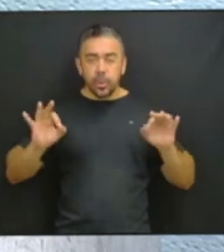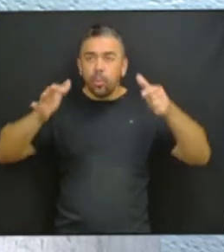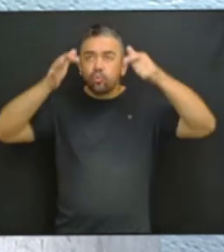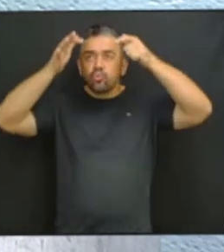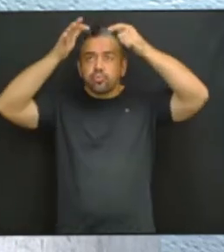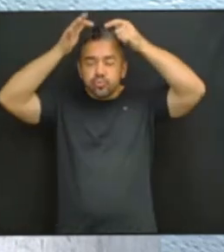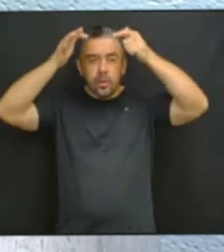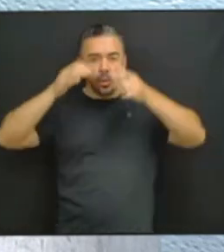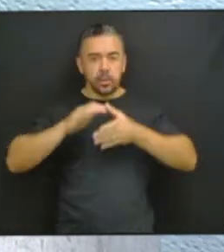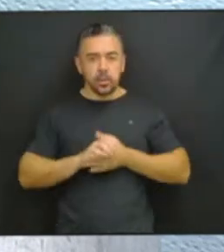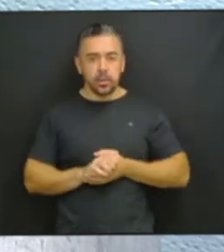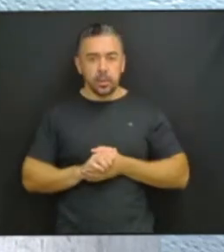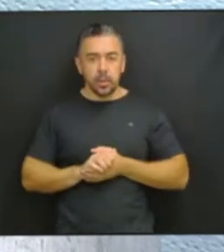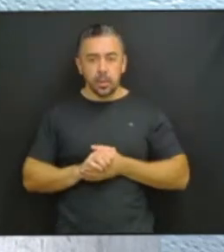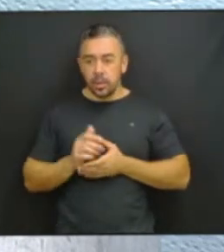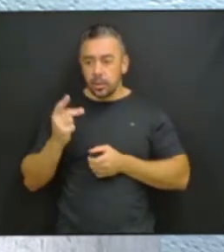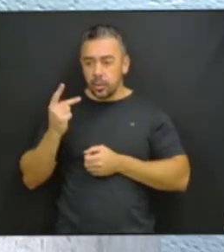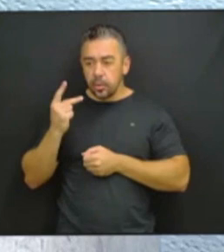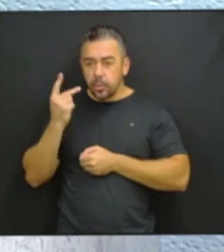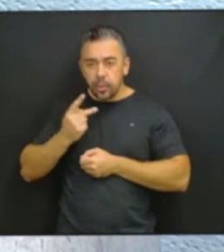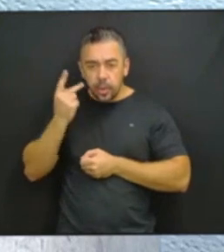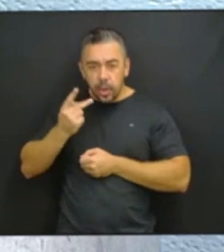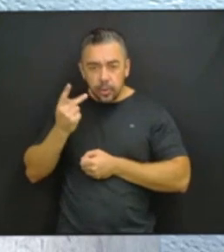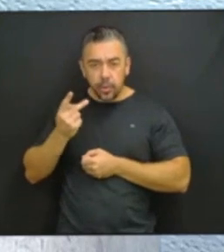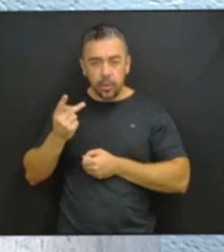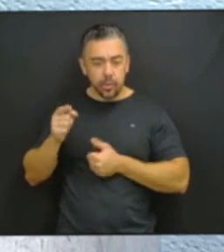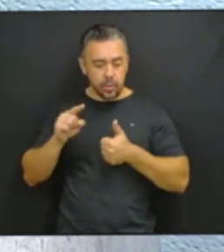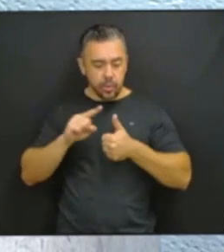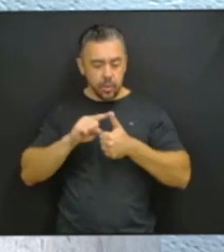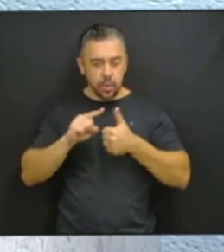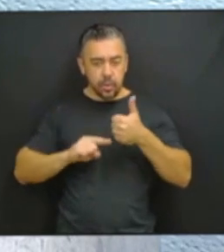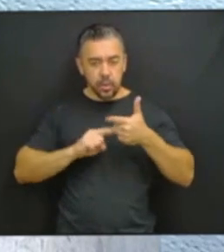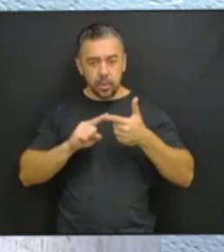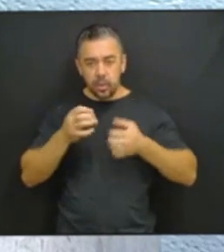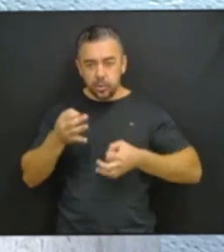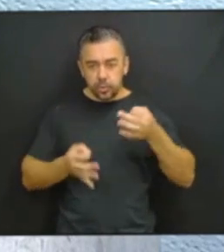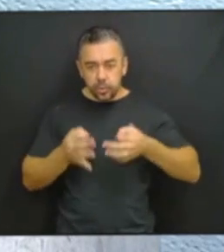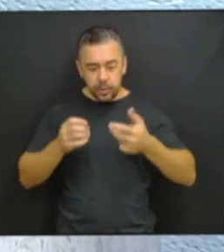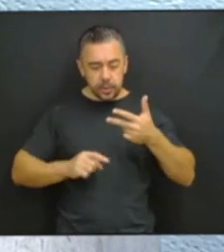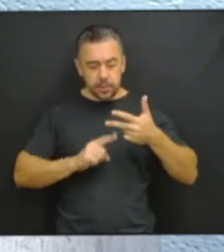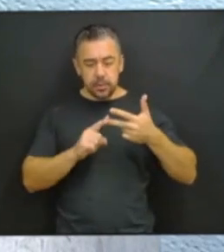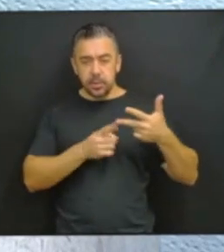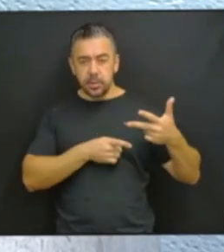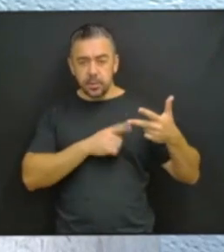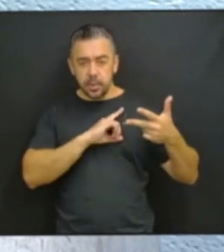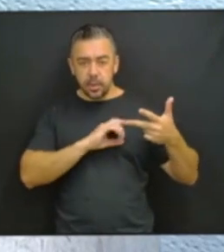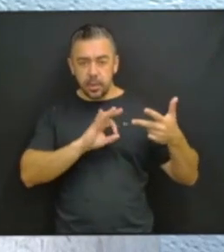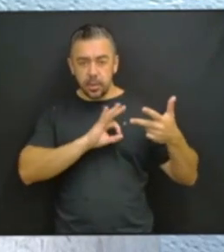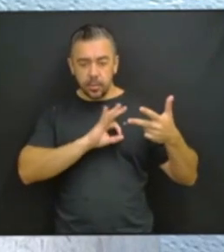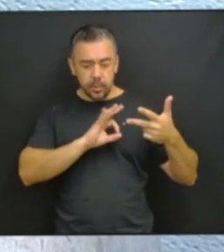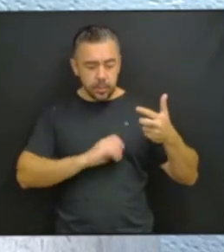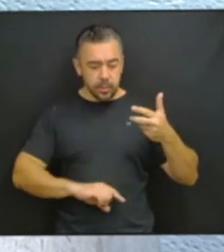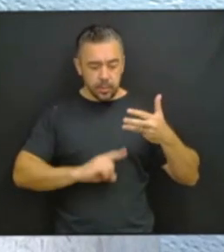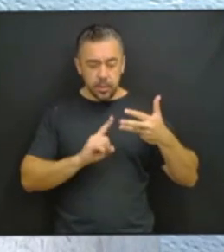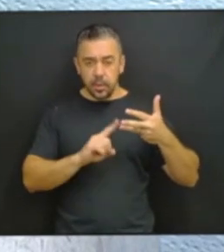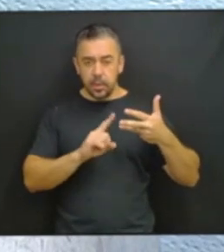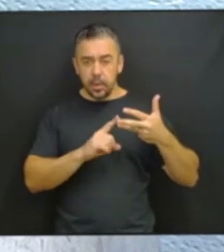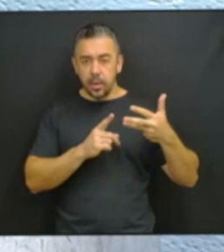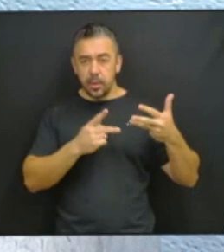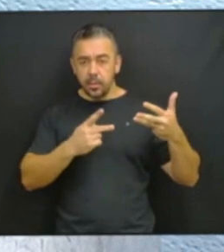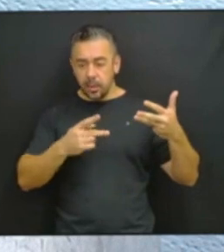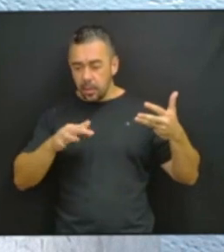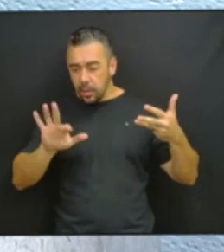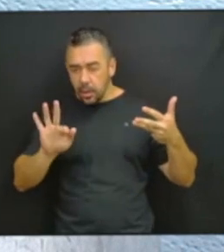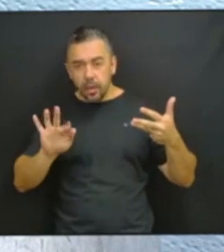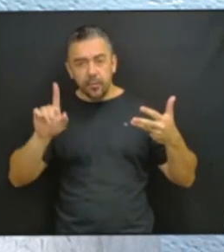de que os procuradores da República, os magistrados, os delegados de polícia, os agentes da Polícia Federal é que